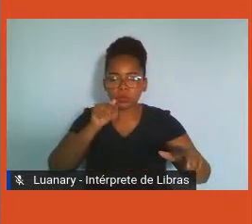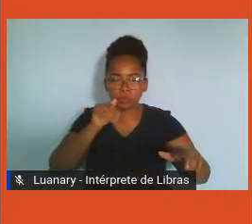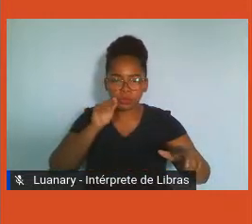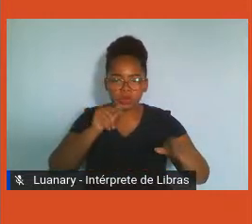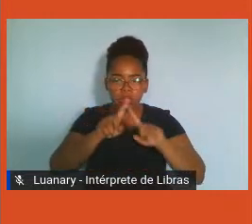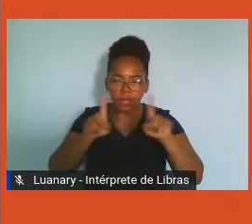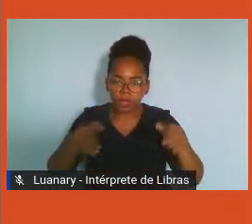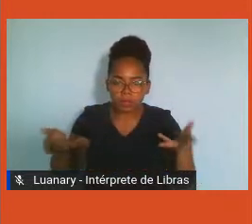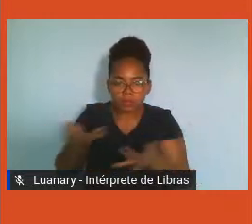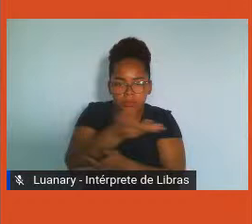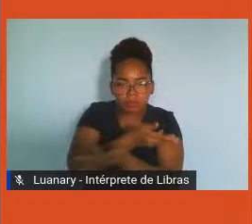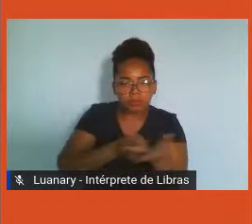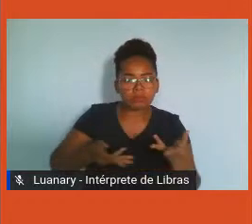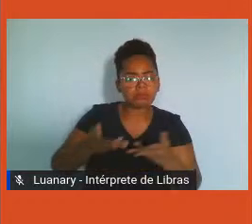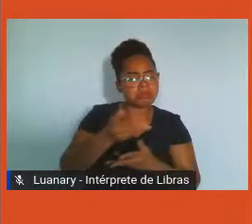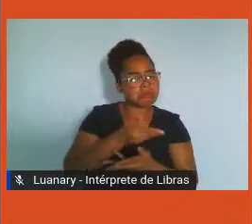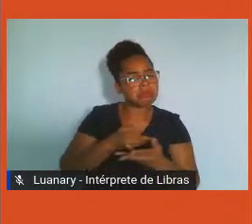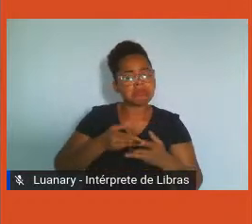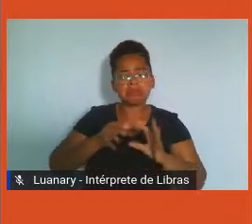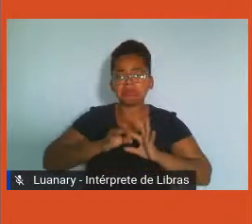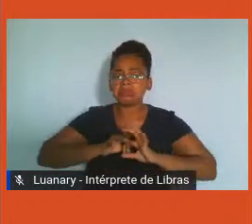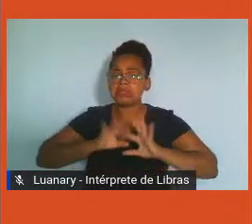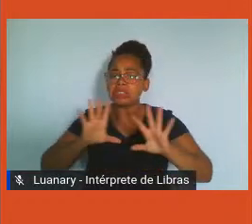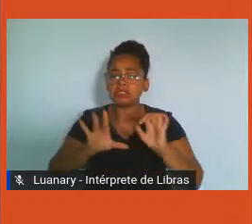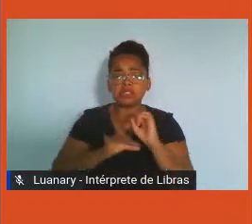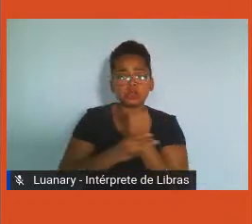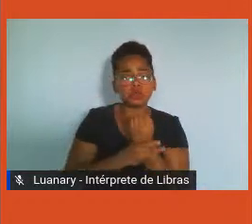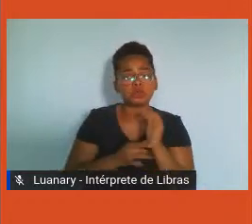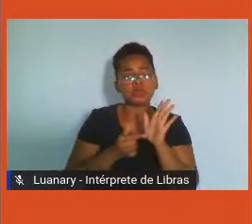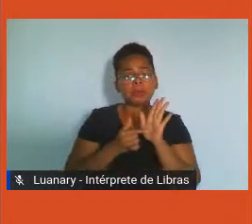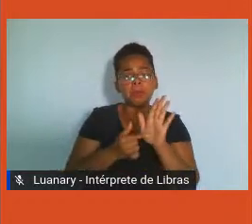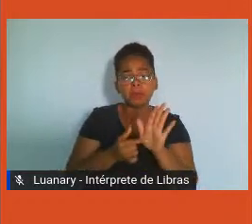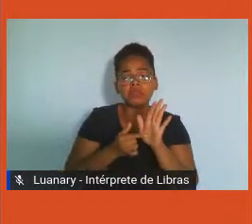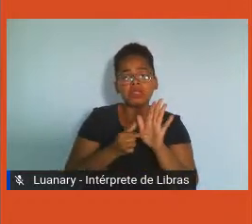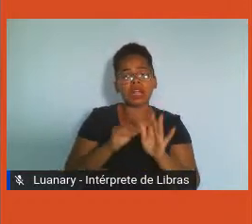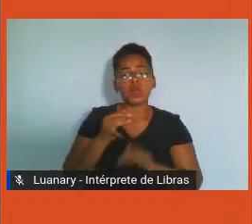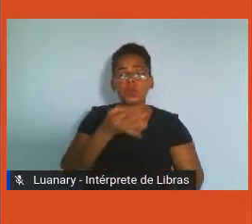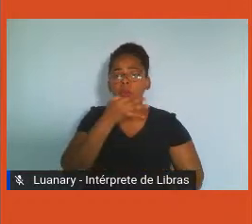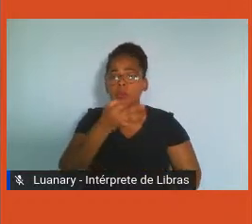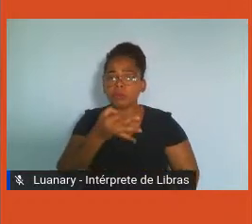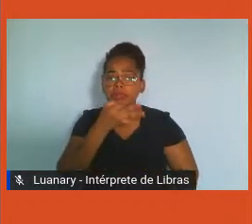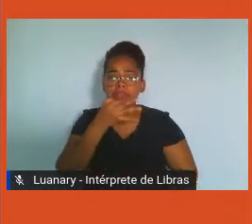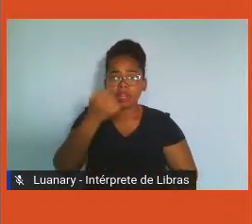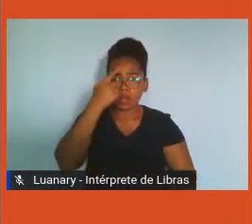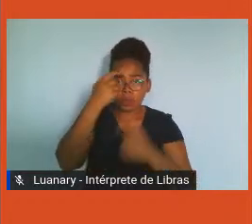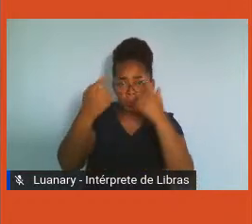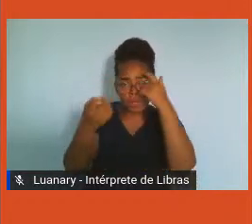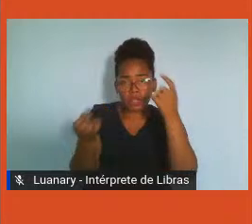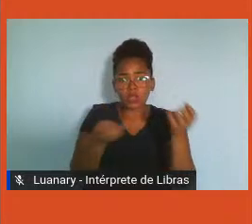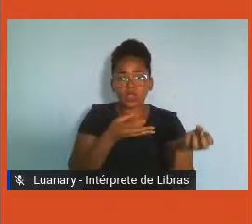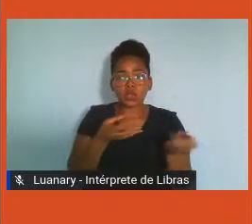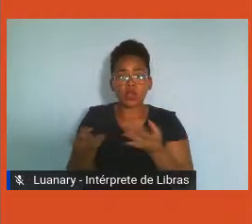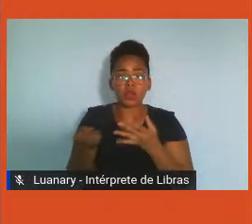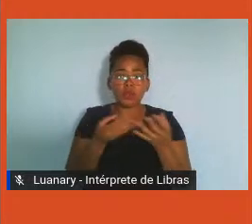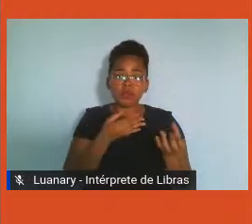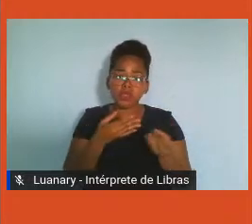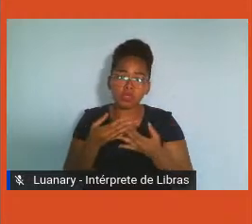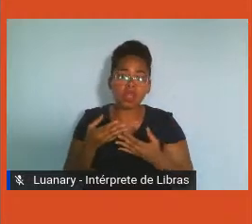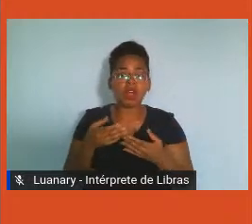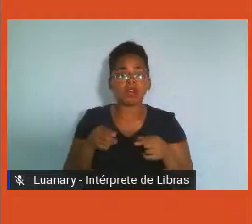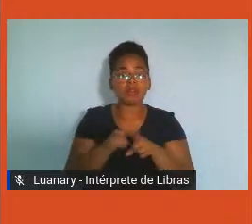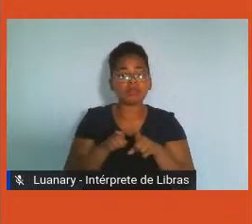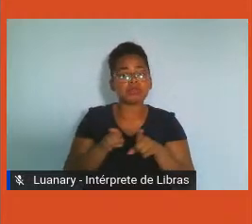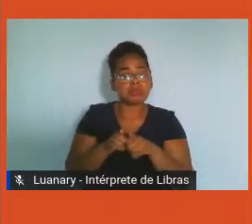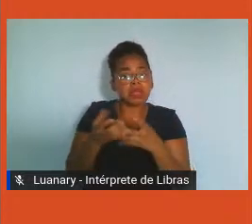para expor, expor ideias, opiniões, eles precisam, todos nós, estarmos abertos para os feedbacks.